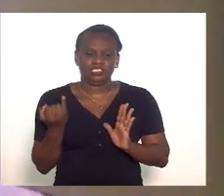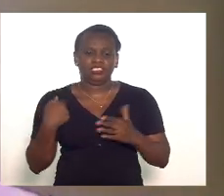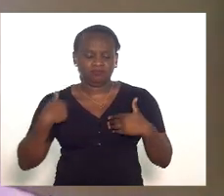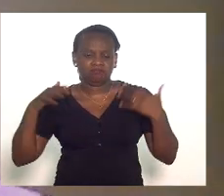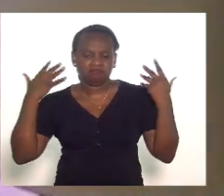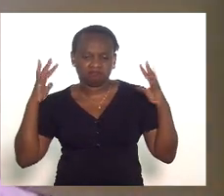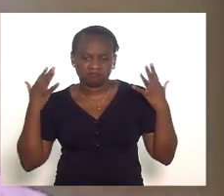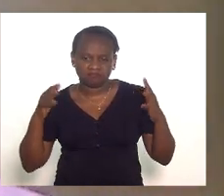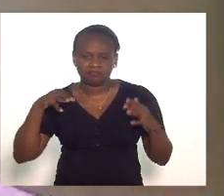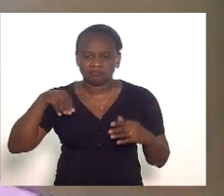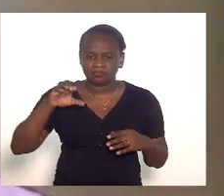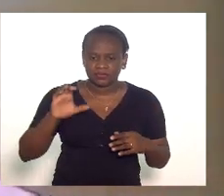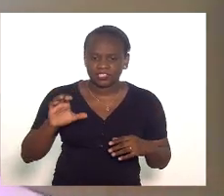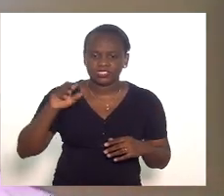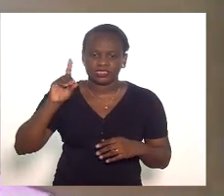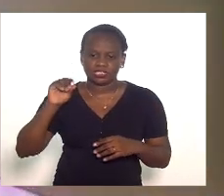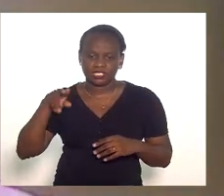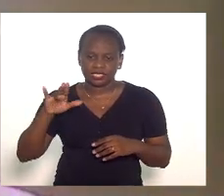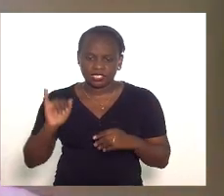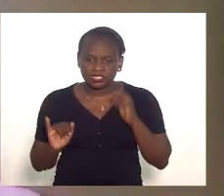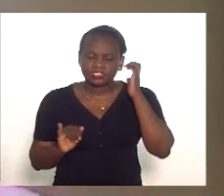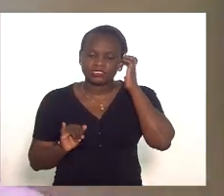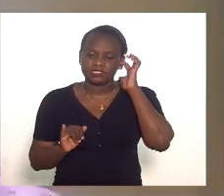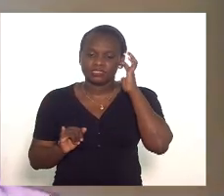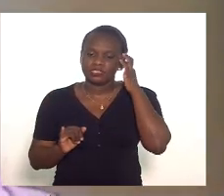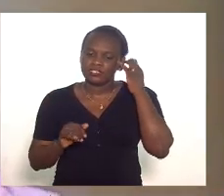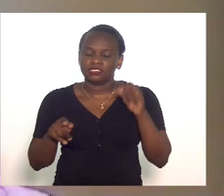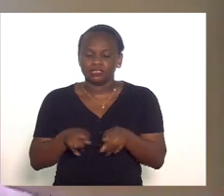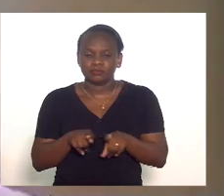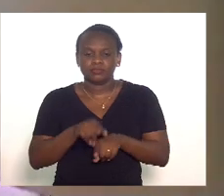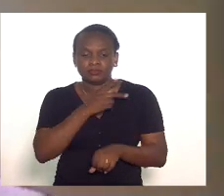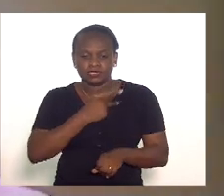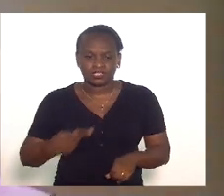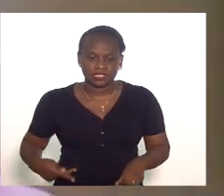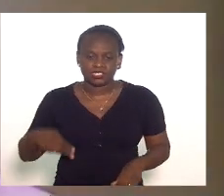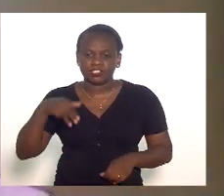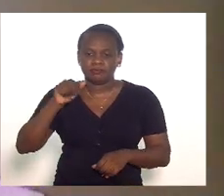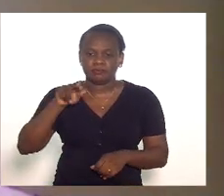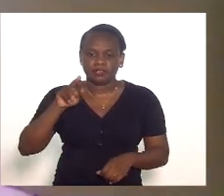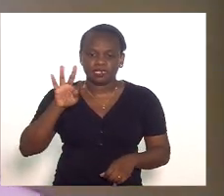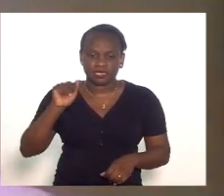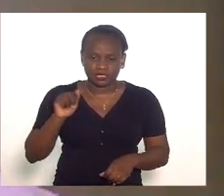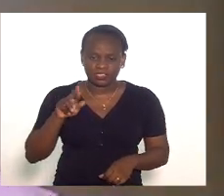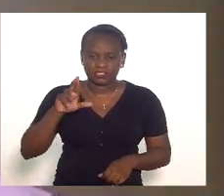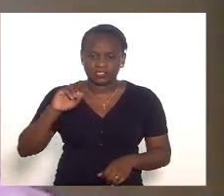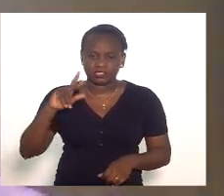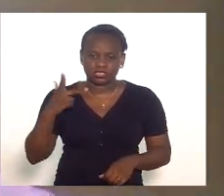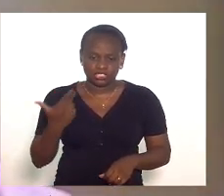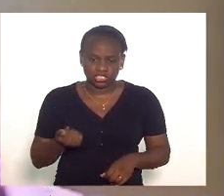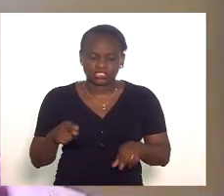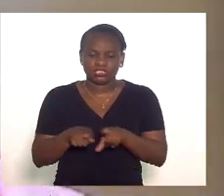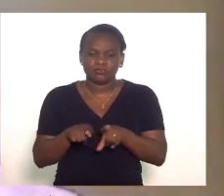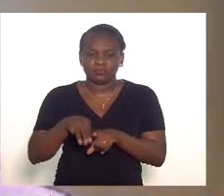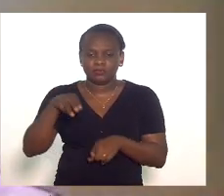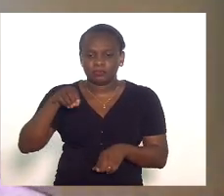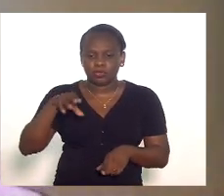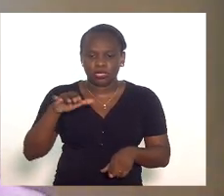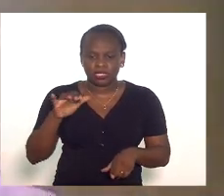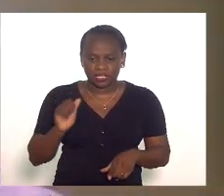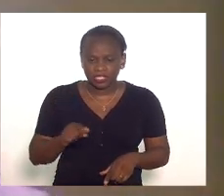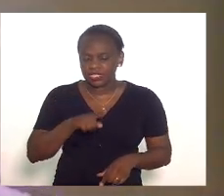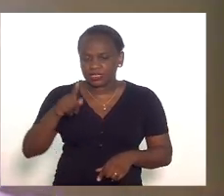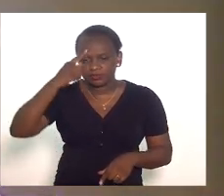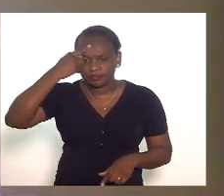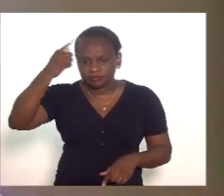saúdo Carlos Minck a Dani Monteiro a própria presidenta da sessão Marta Rocha e a Mônica Francisco pela